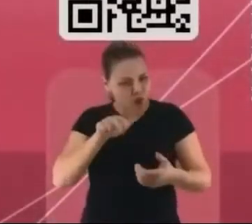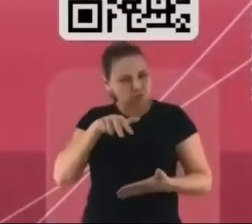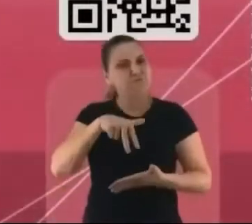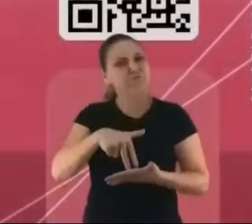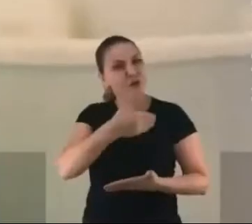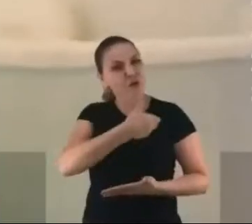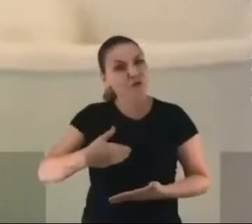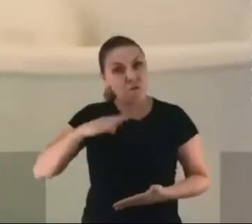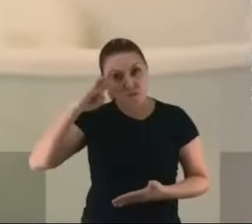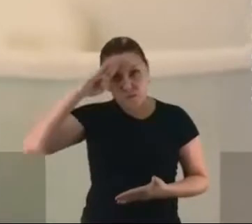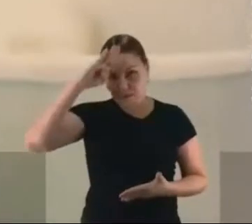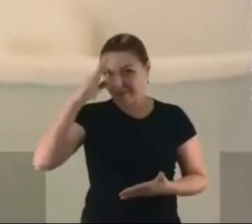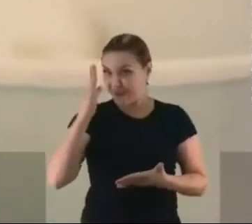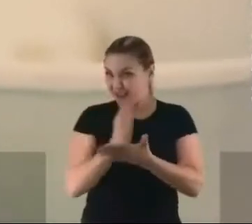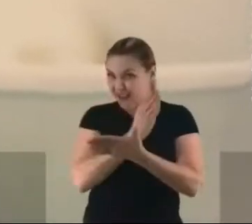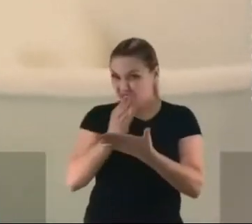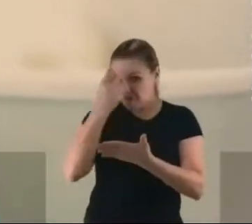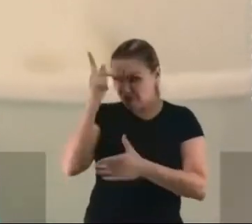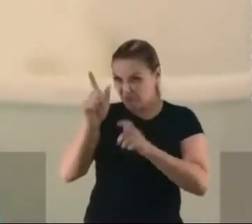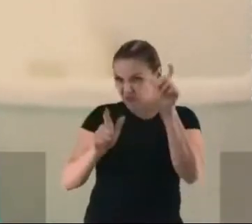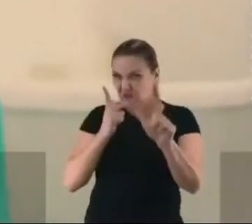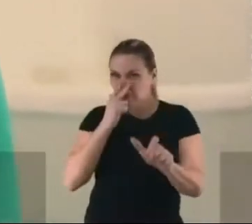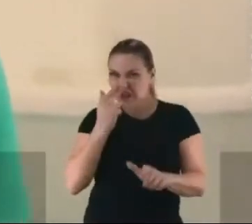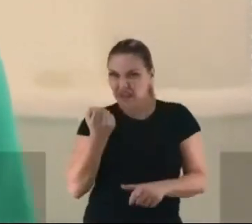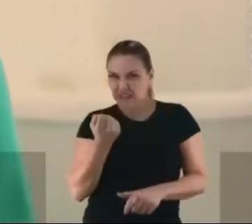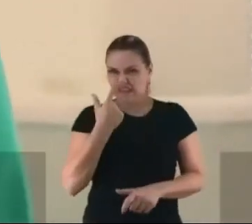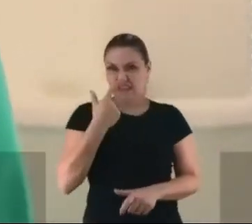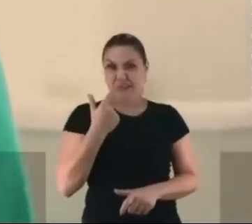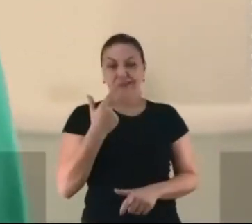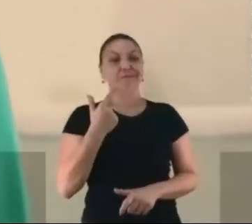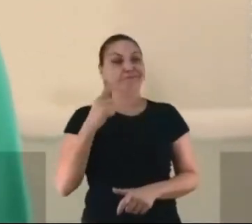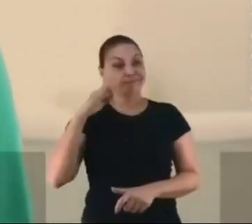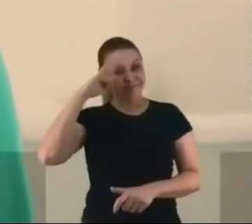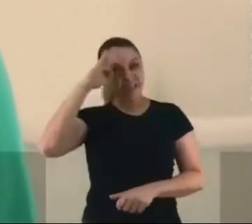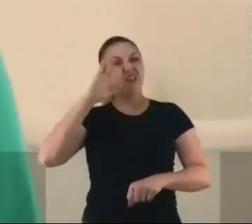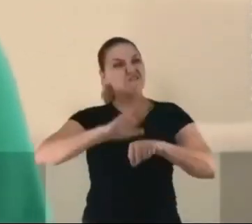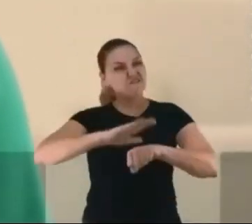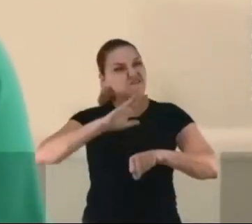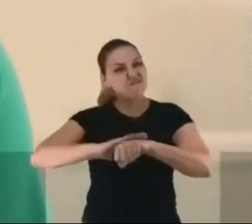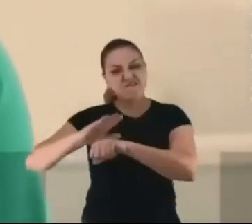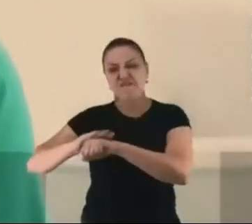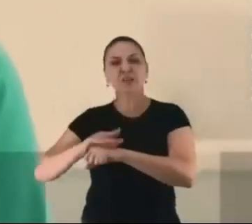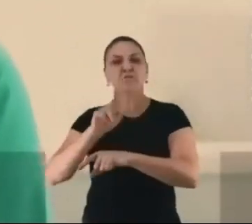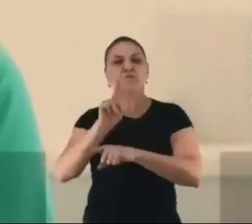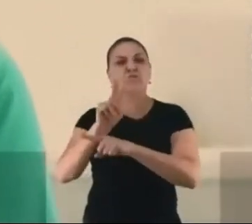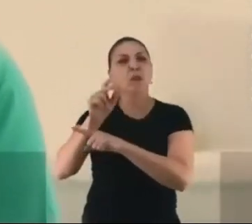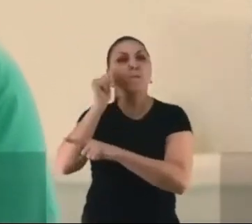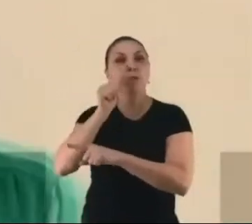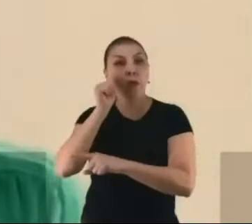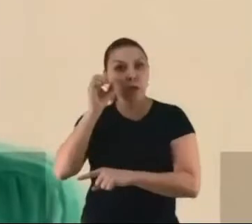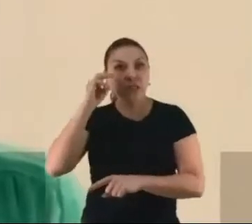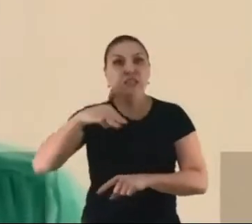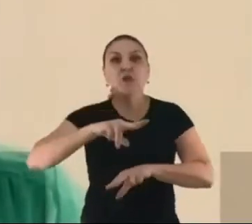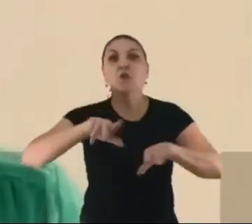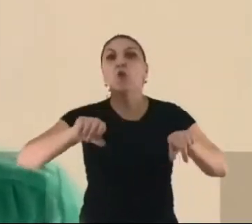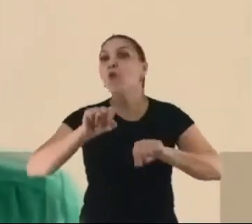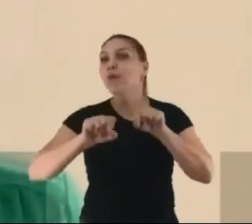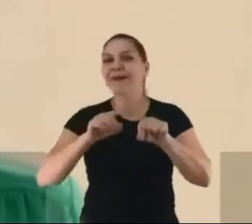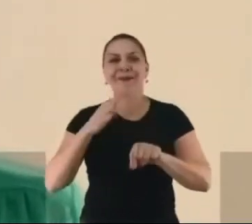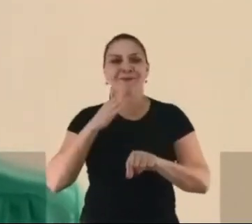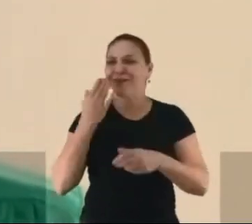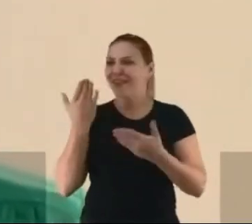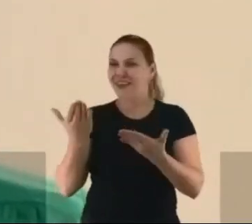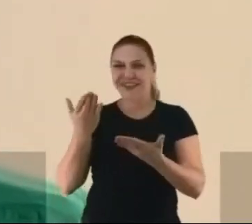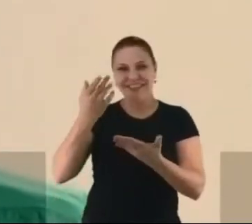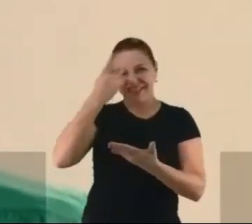Bolsonaro. Se para alguns, parece estranho que o Jair tenha feito tanta coisa para a proteção das mulheres, é porque